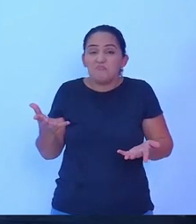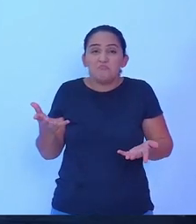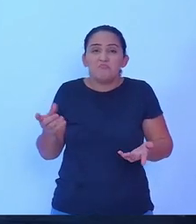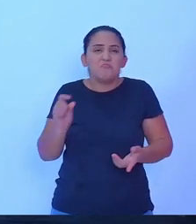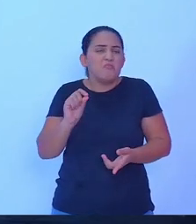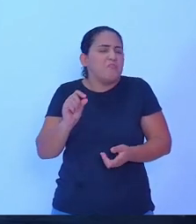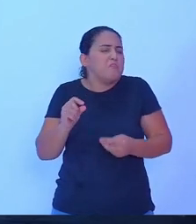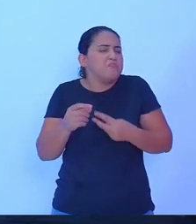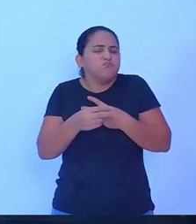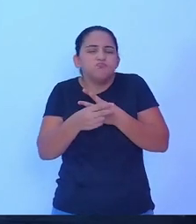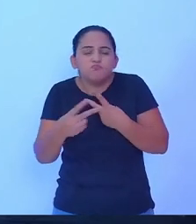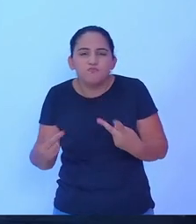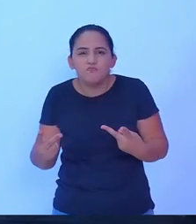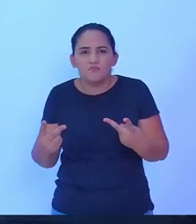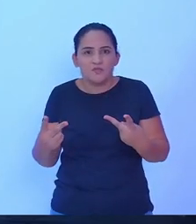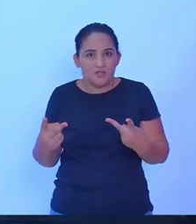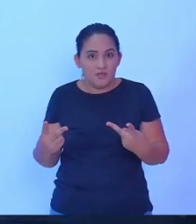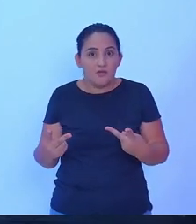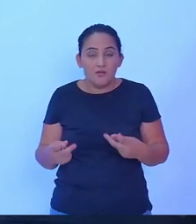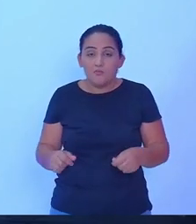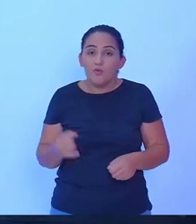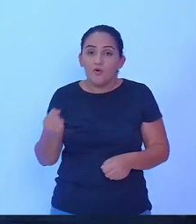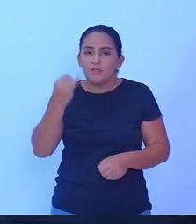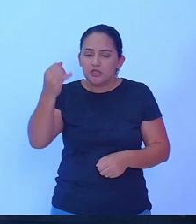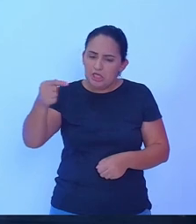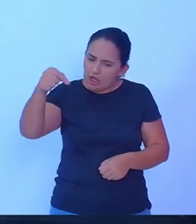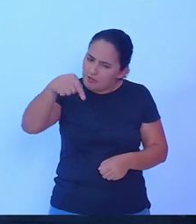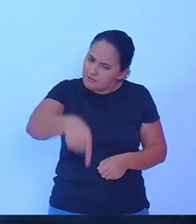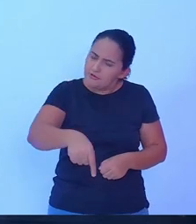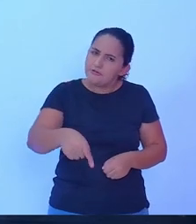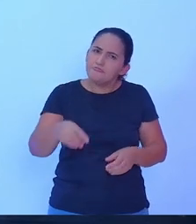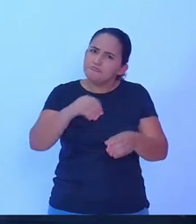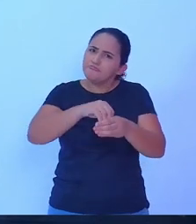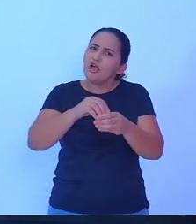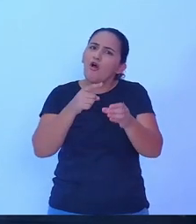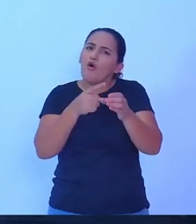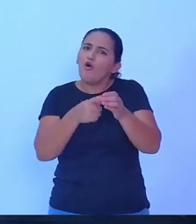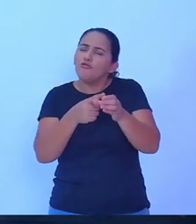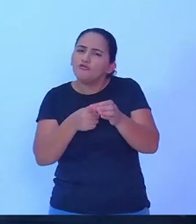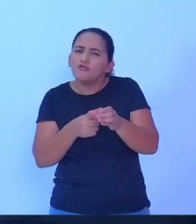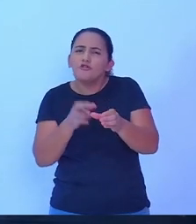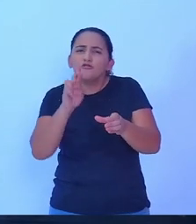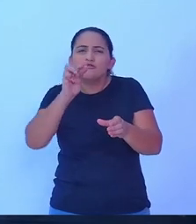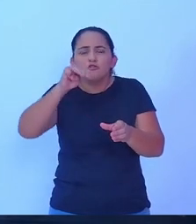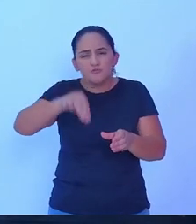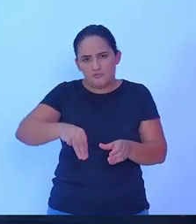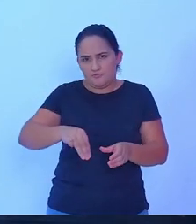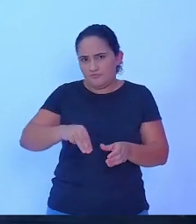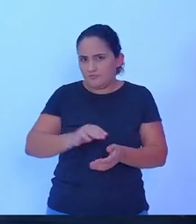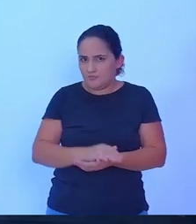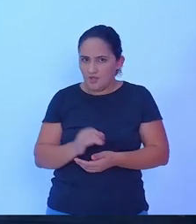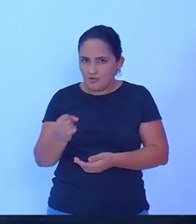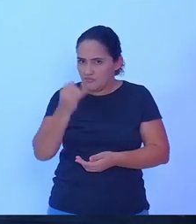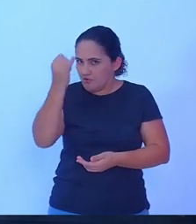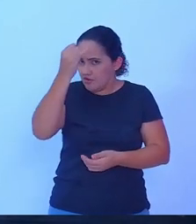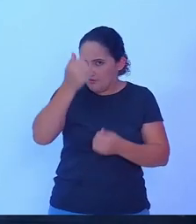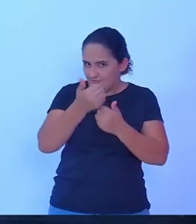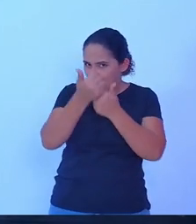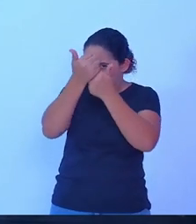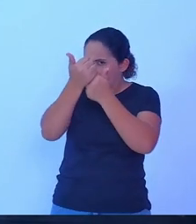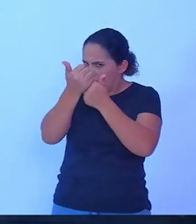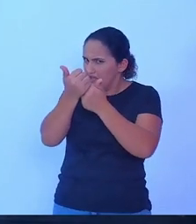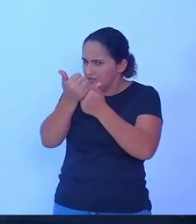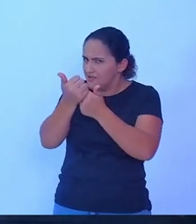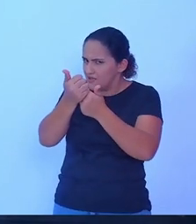condições de atender aqui. E seria muito bom que o vice atual estivesse aqui junto com a gente aqui nesse